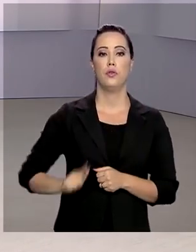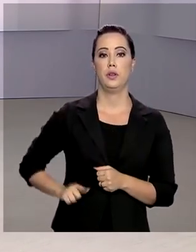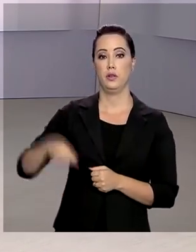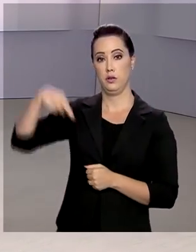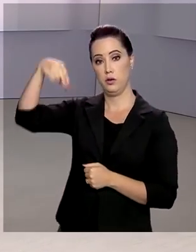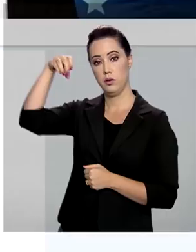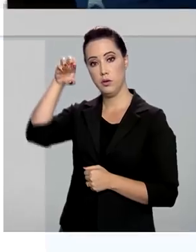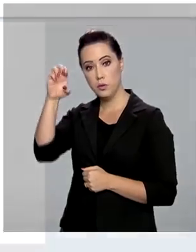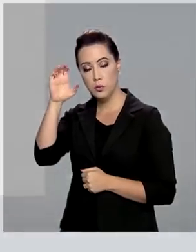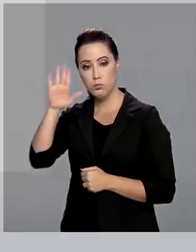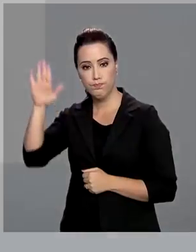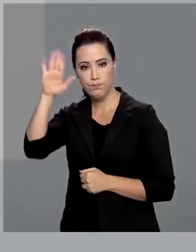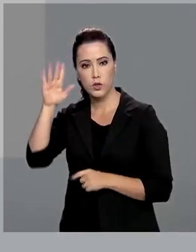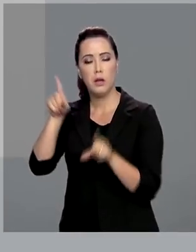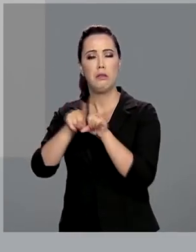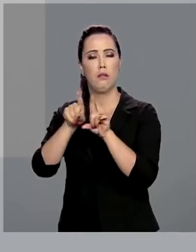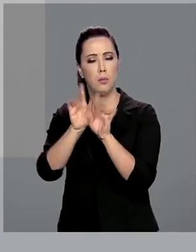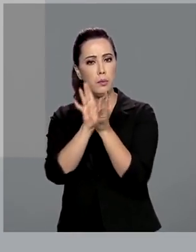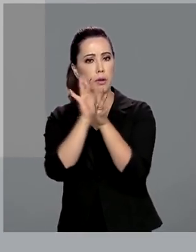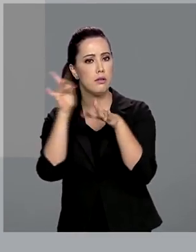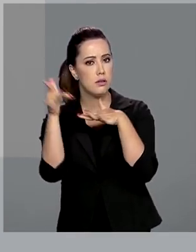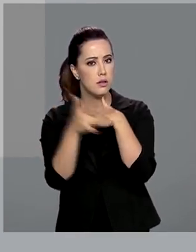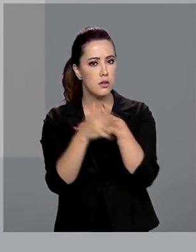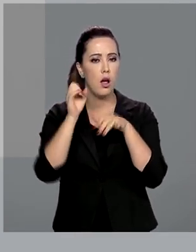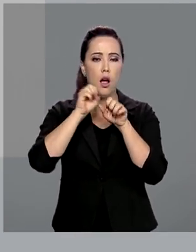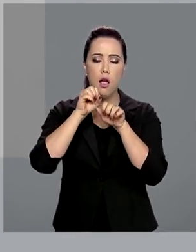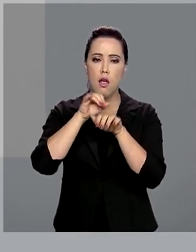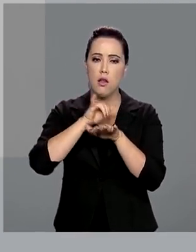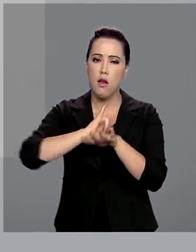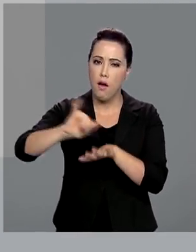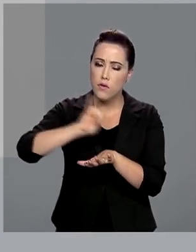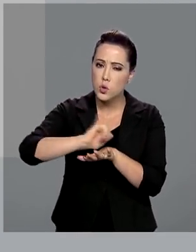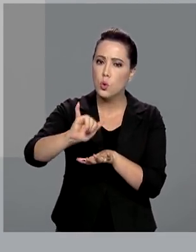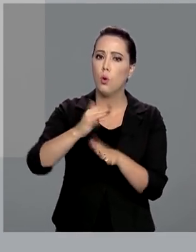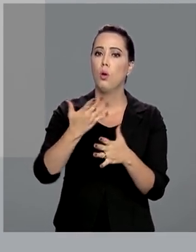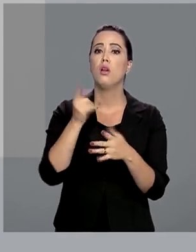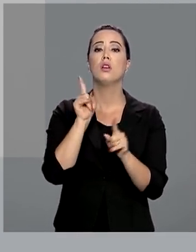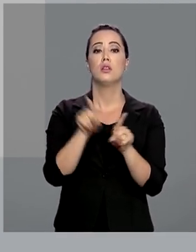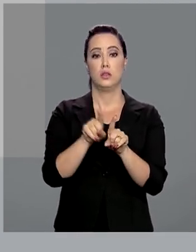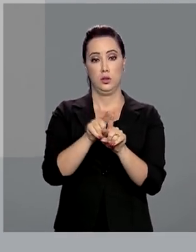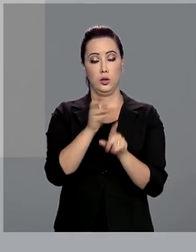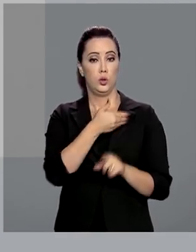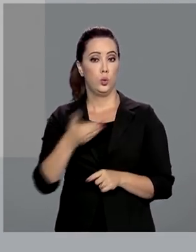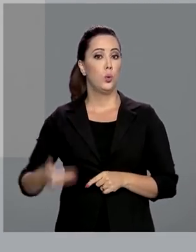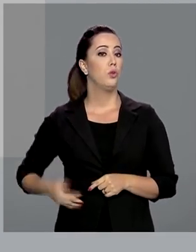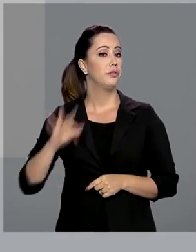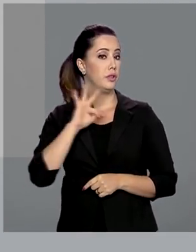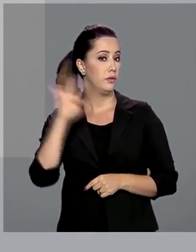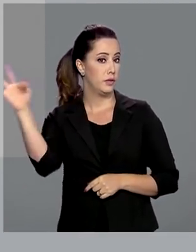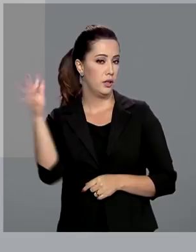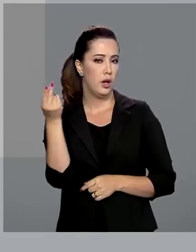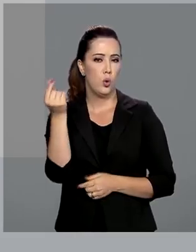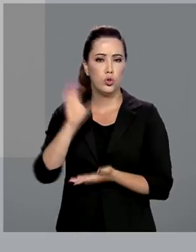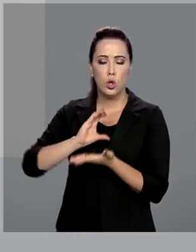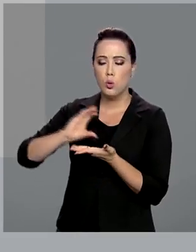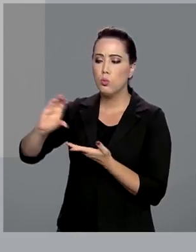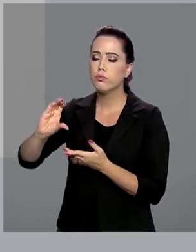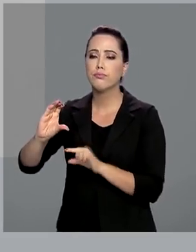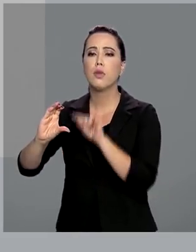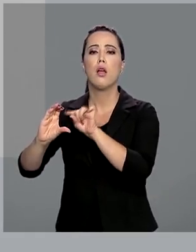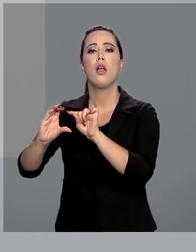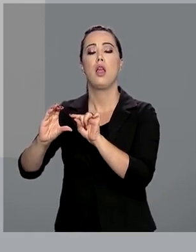nordeste. Também pelas redes sociais, ele informou que o governo federal vai garantir o repasse de recursos. 16